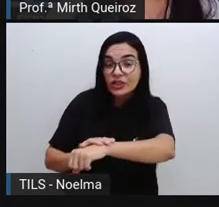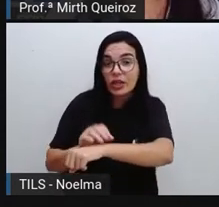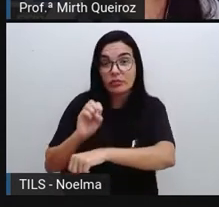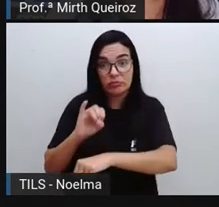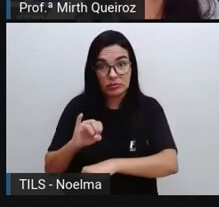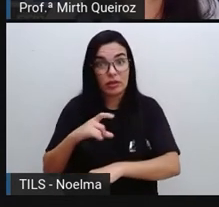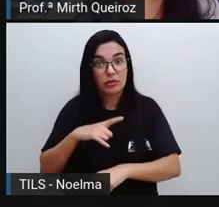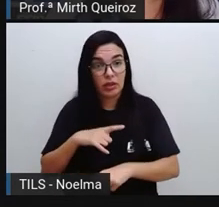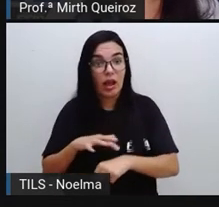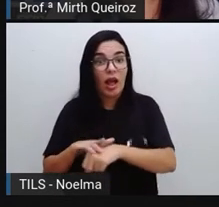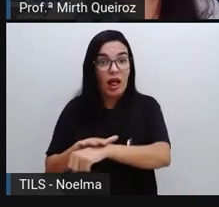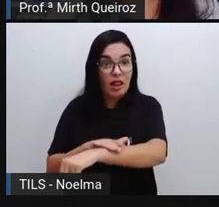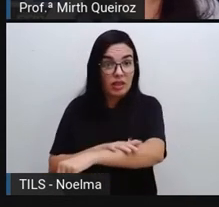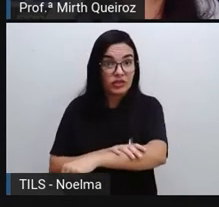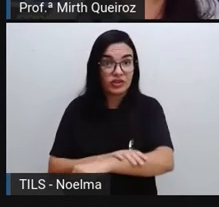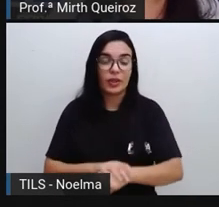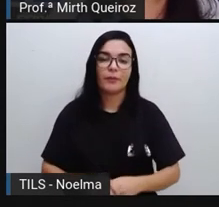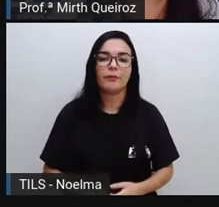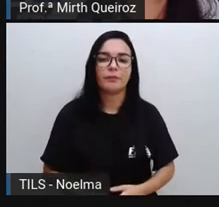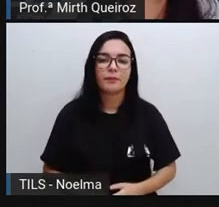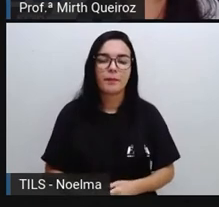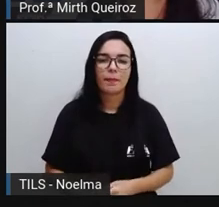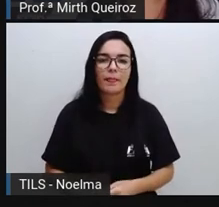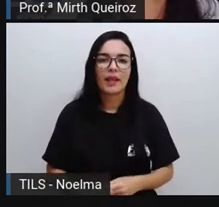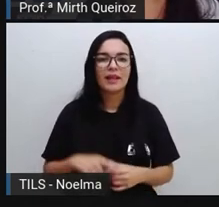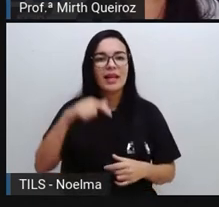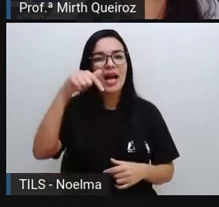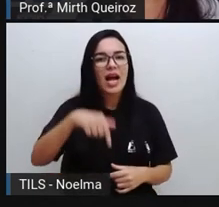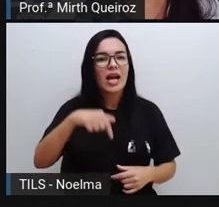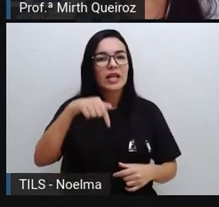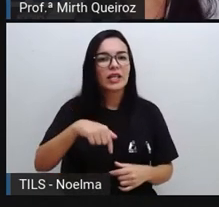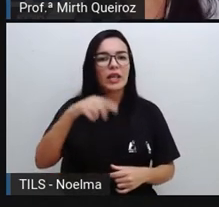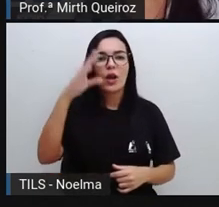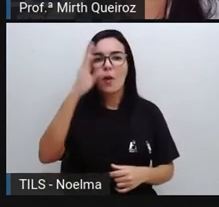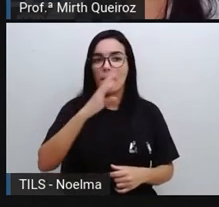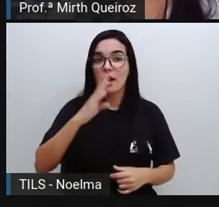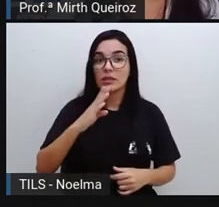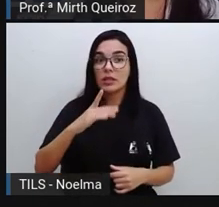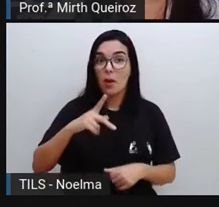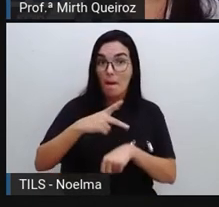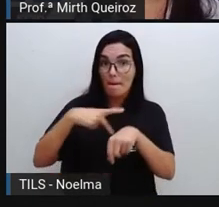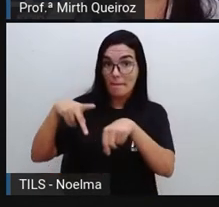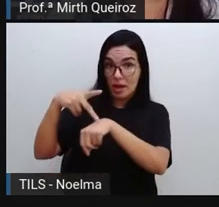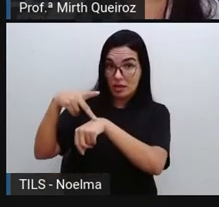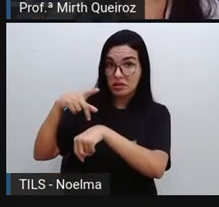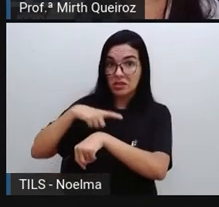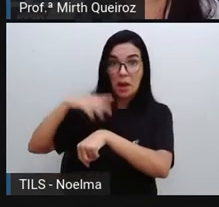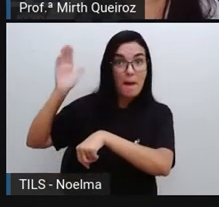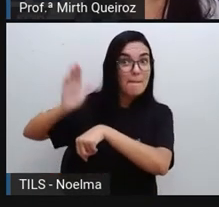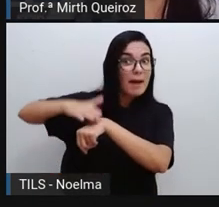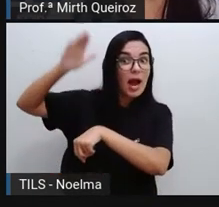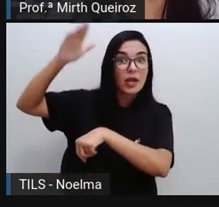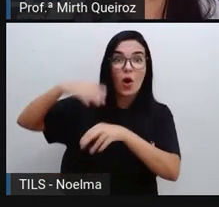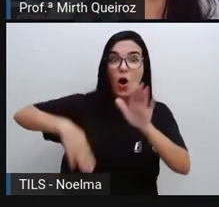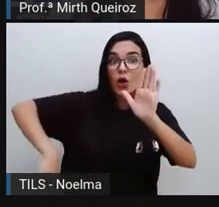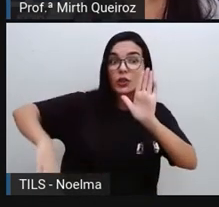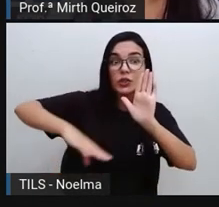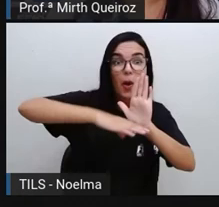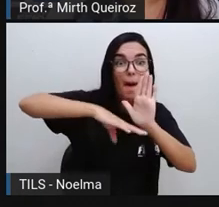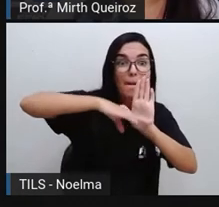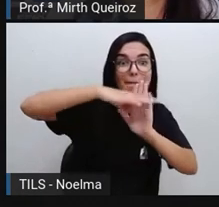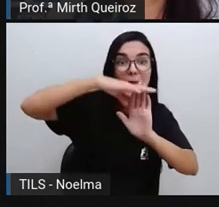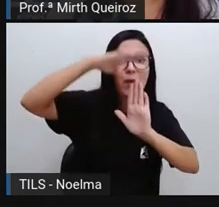da vacina. Se tem algum tipo de alergia, por exemplo. O Brasil é um dos países que tem um dos